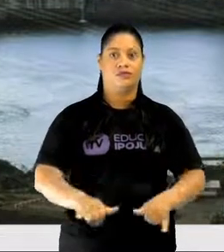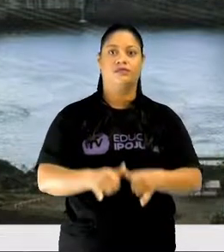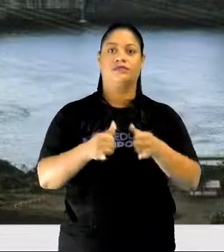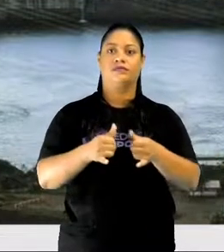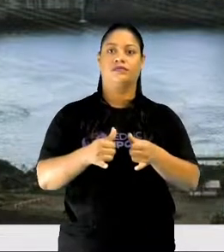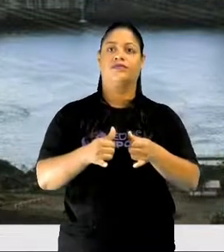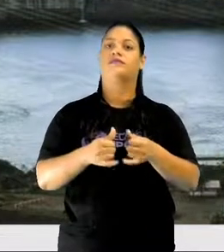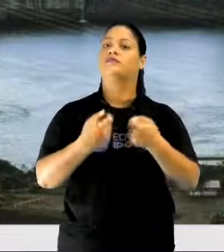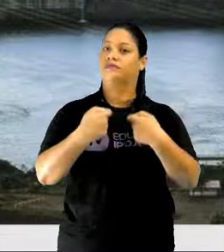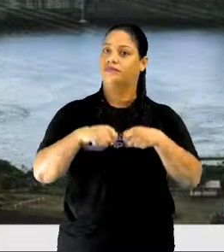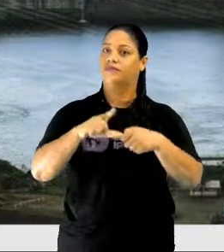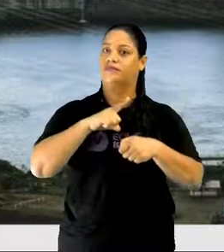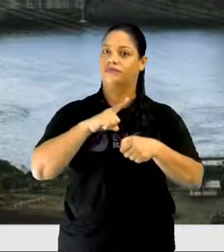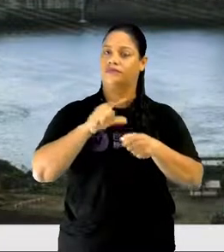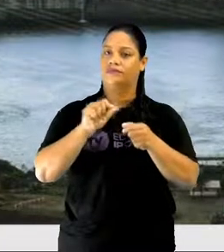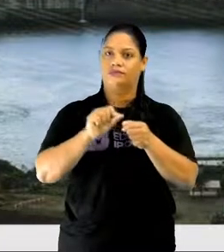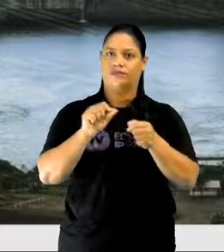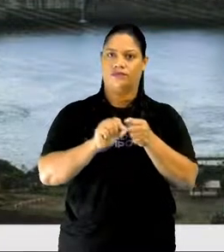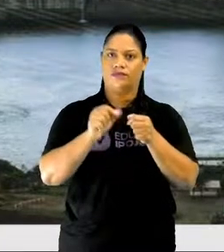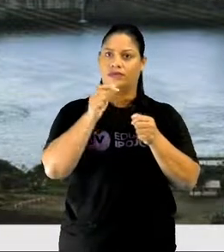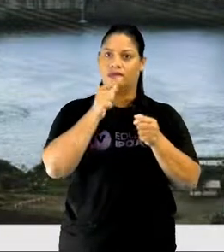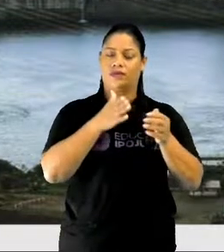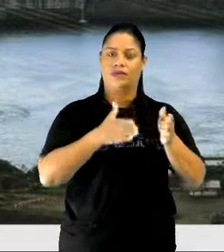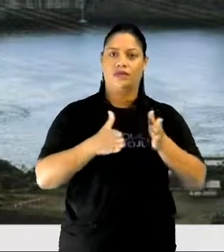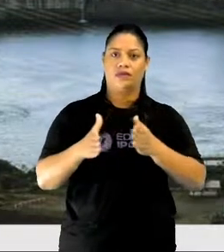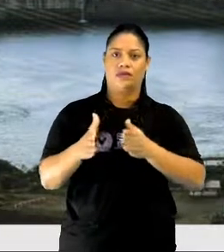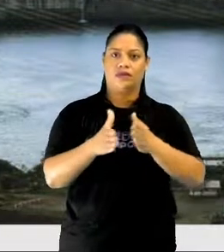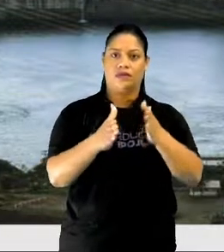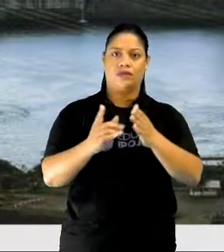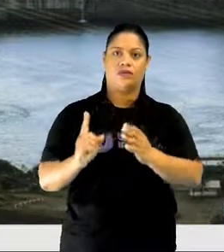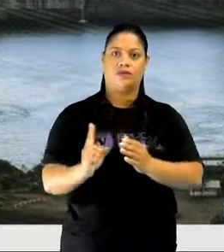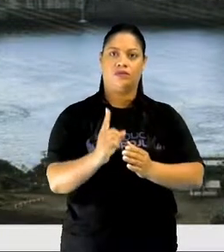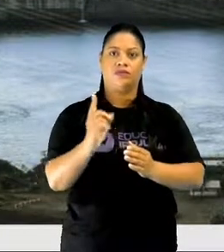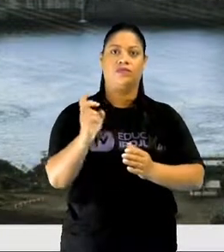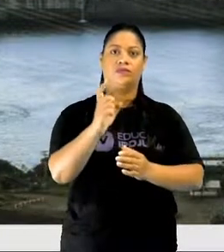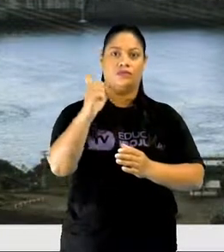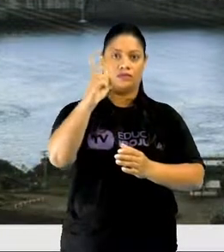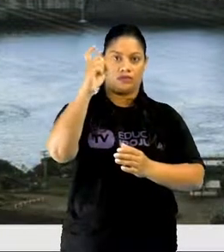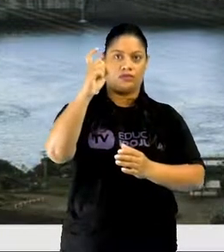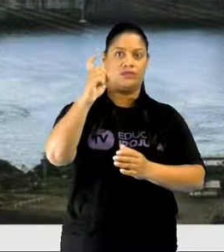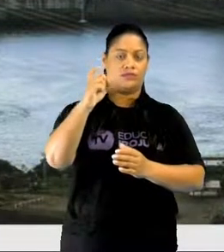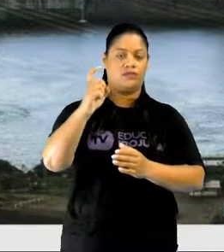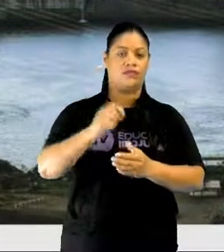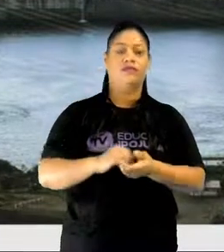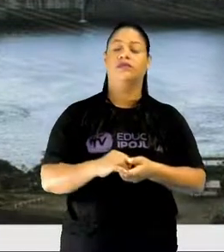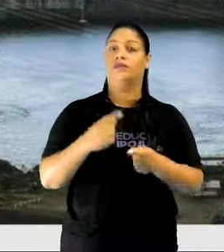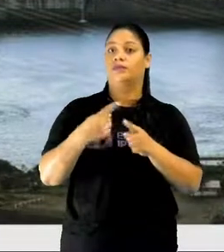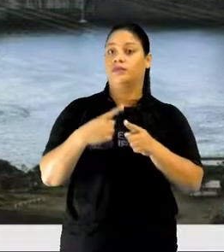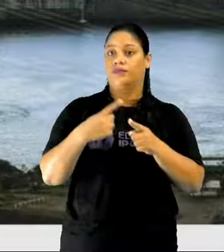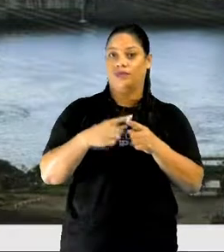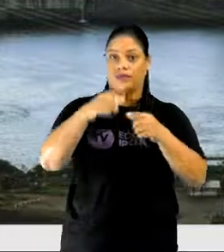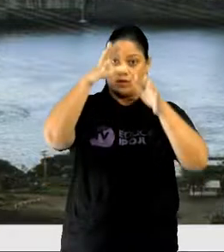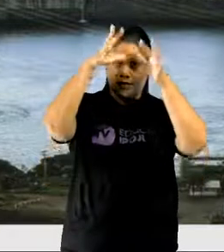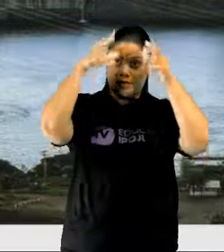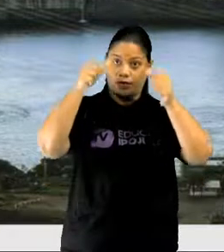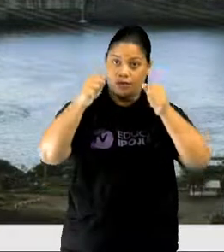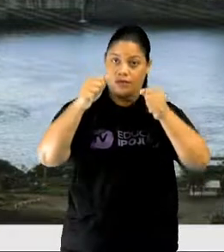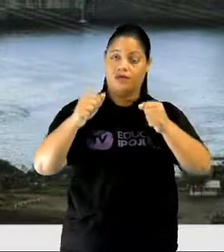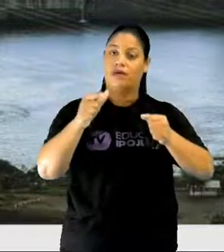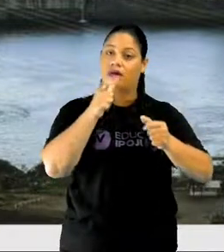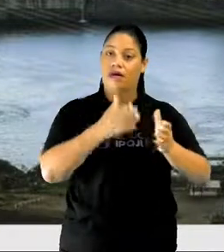deveria ser construída em rios de planalto. E não é o caso do rio Amazonas. O rio Amazonas é um rio de planície.